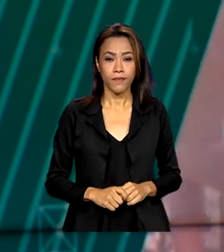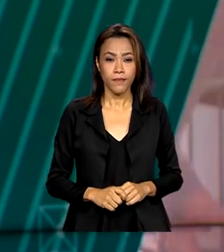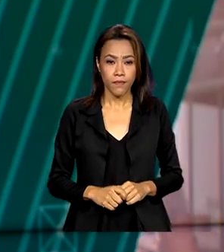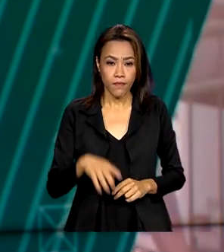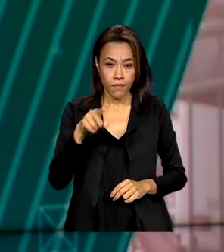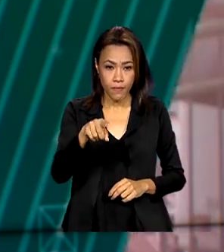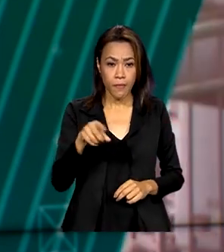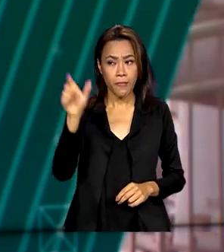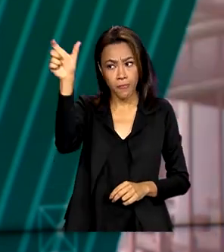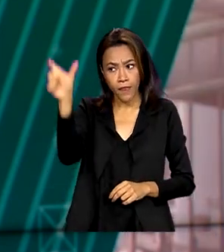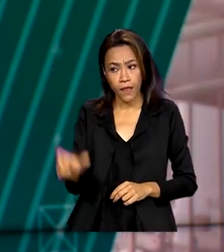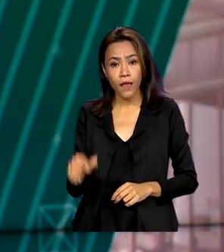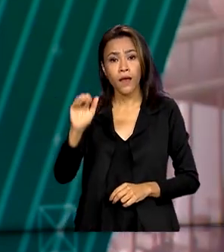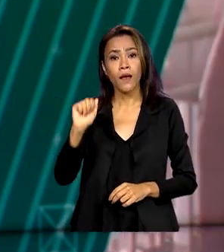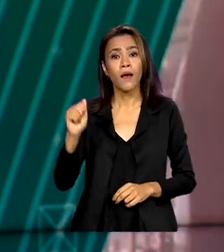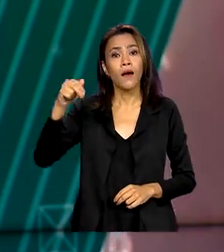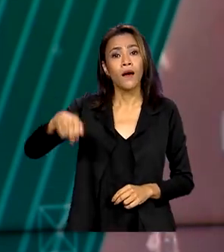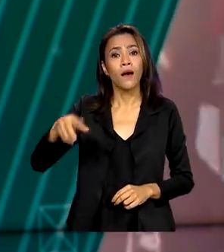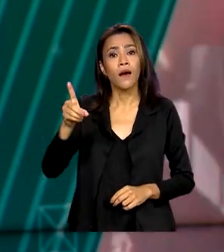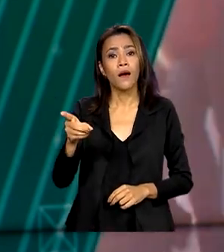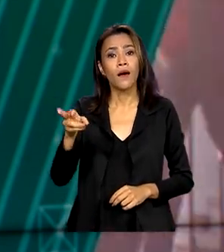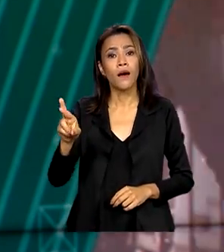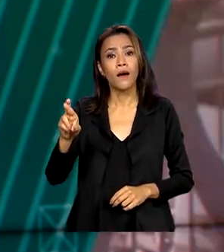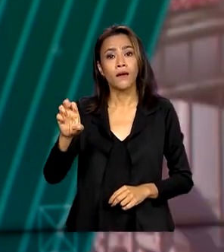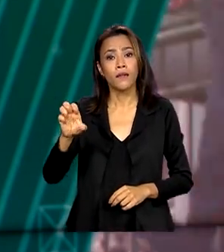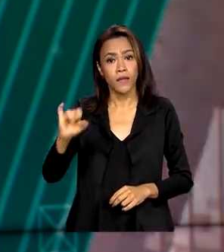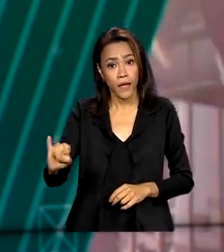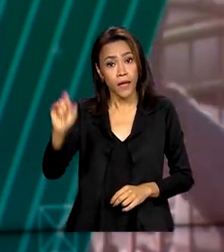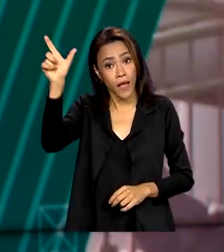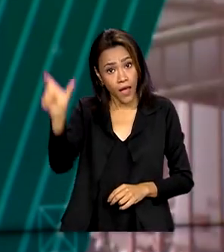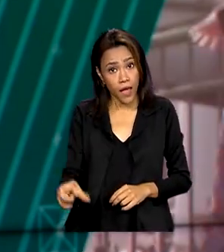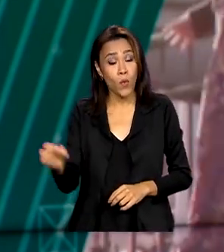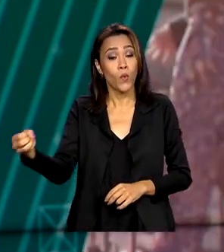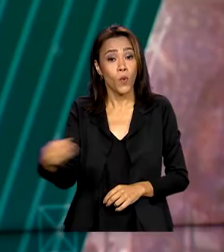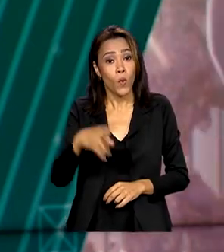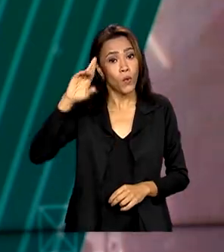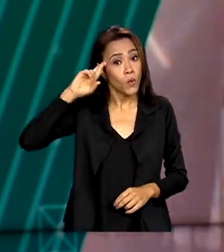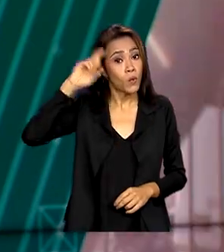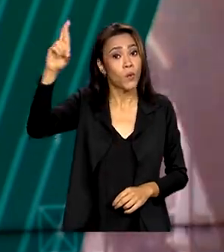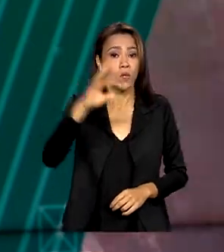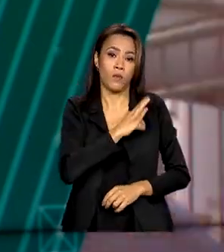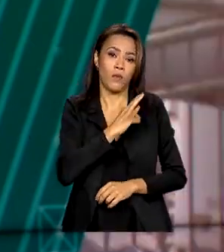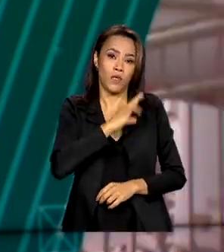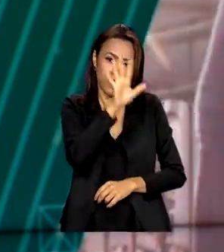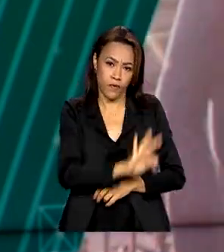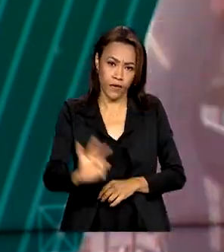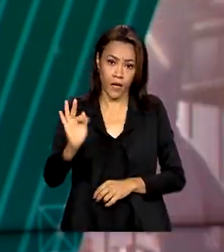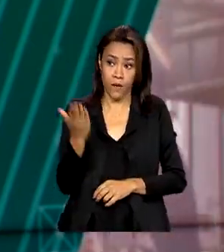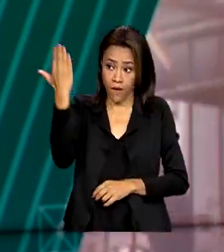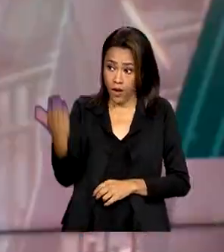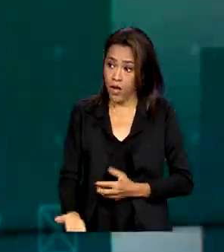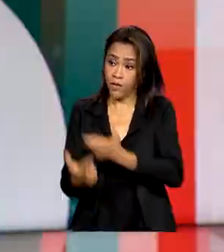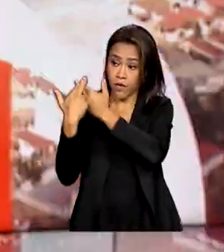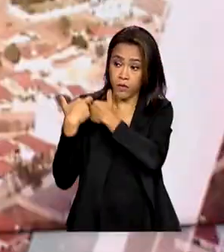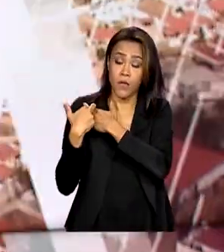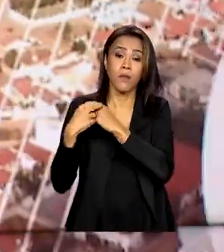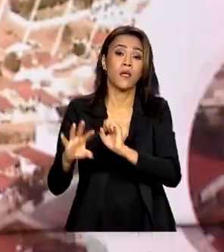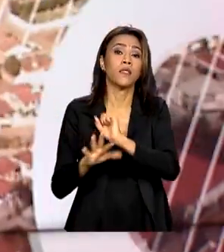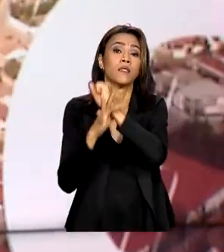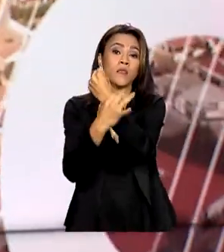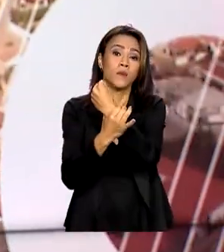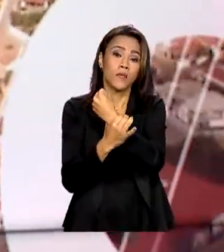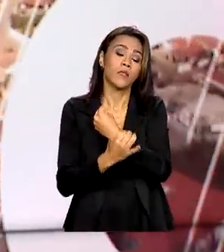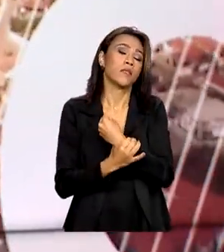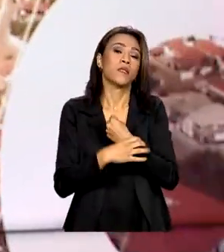Andrei Rodrigues é o novo diretor-geral da Polícia Federal. Delegado há mais de 20 anos, Andrei foi o responsável pela segurança do